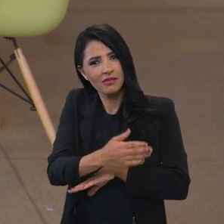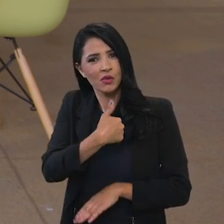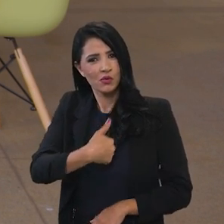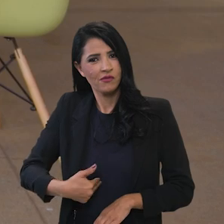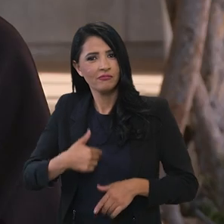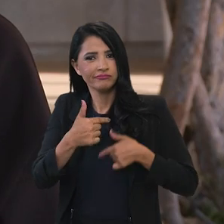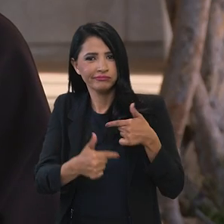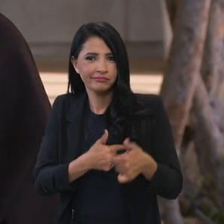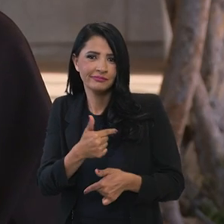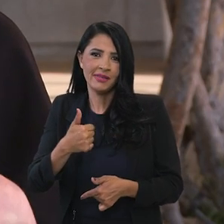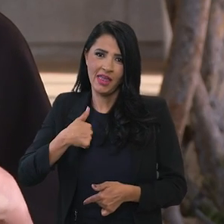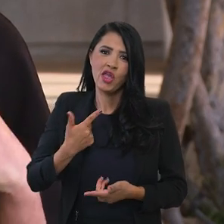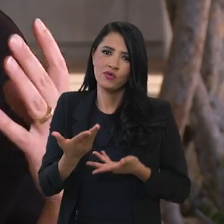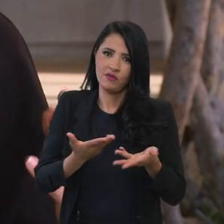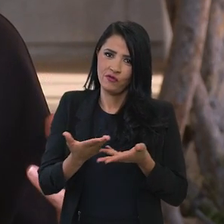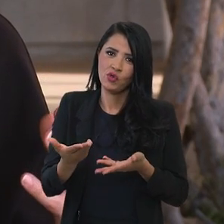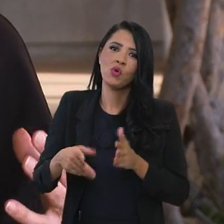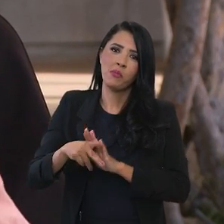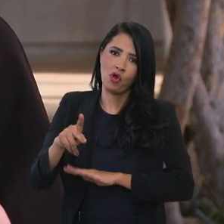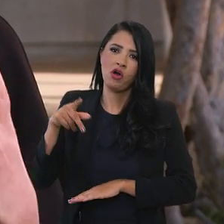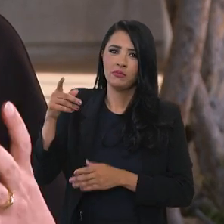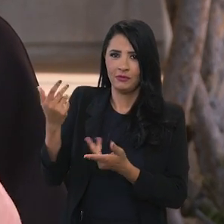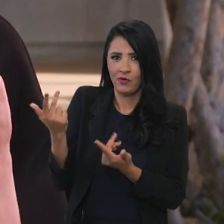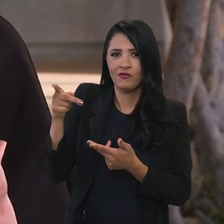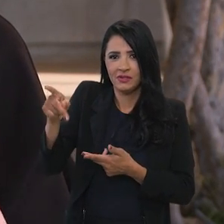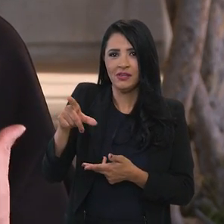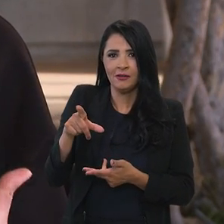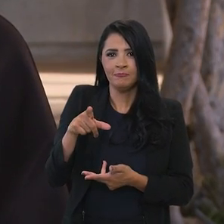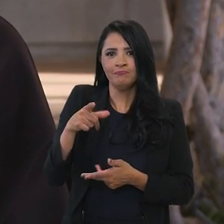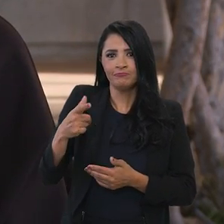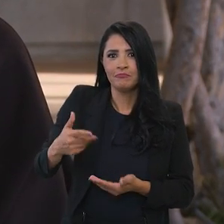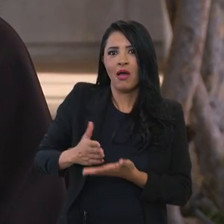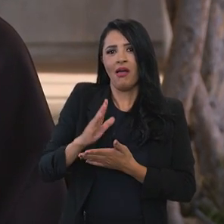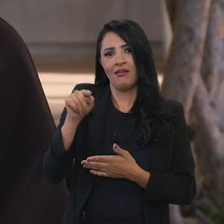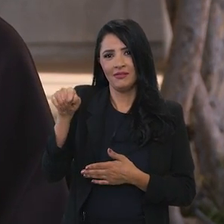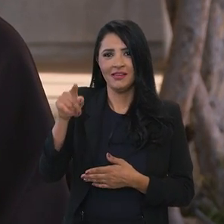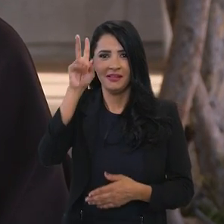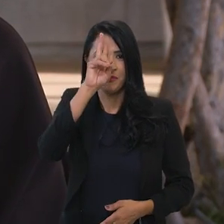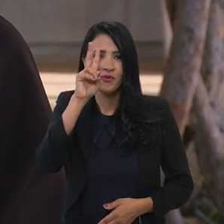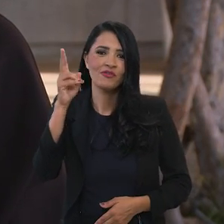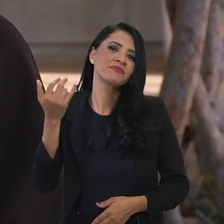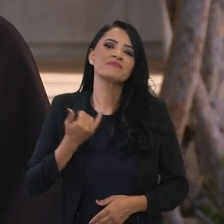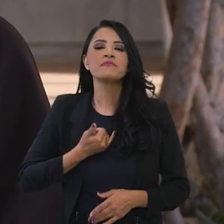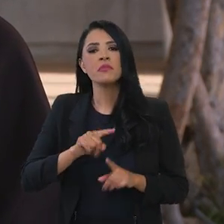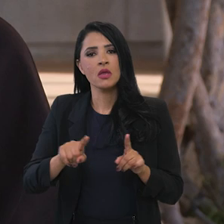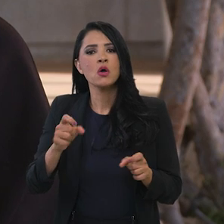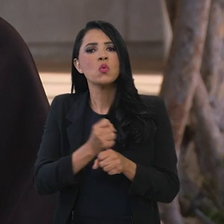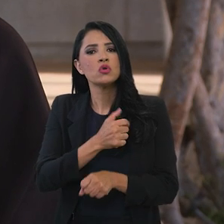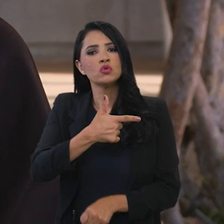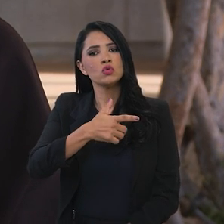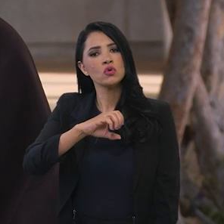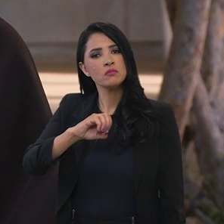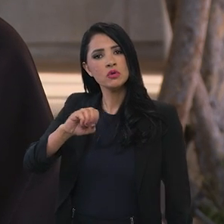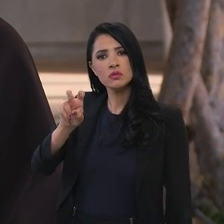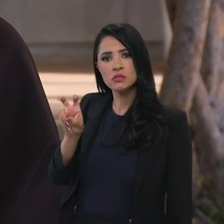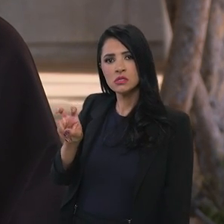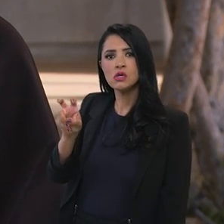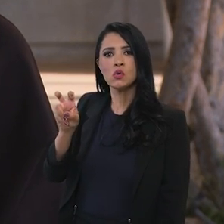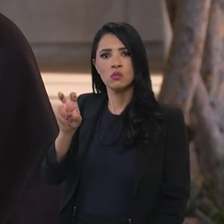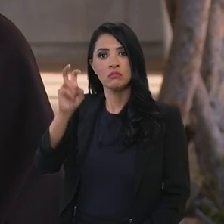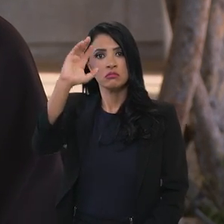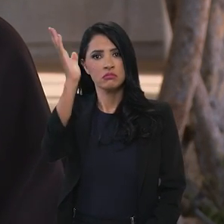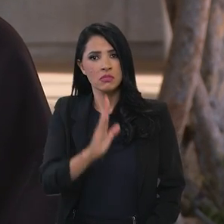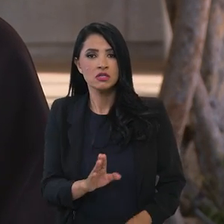exportados. E aí havia um container na esplanada, etc., exatamente para marcar o momento, mas também para lembrar a